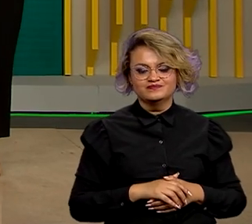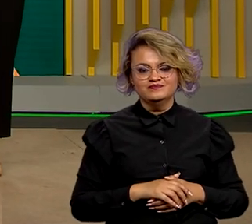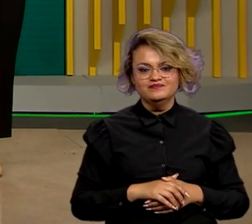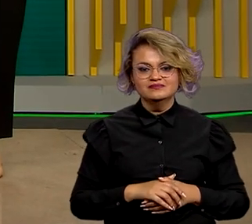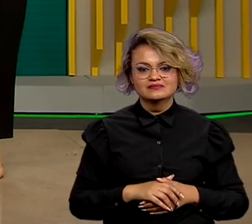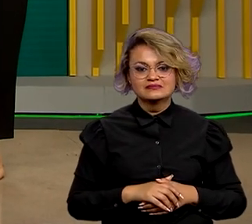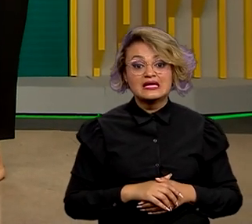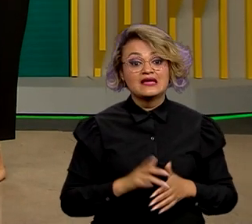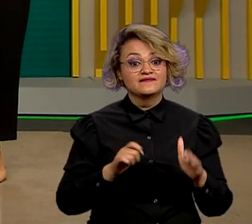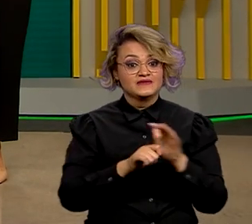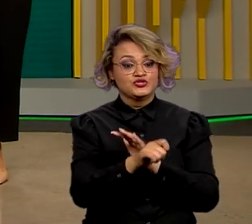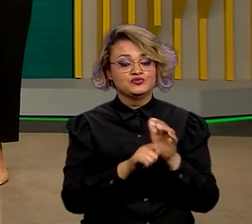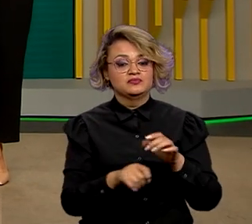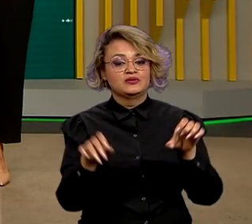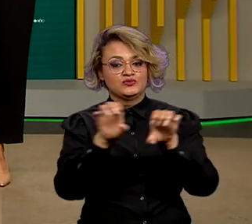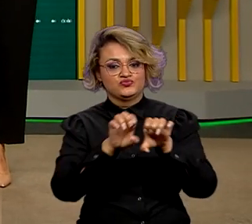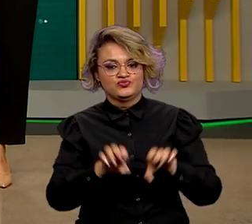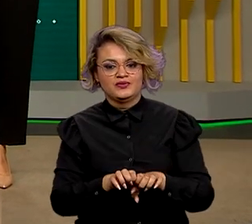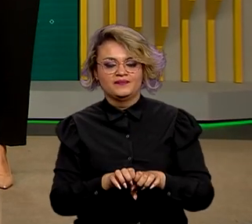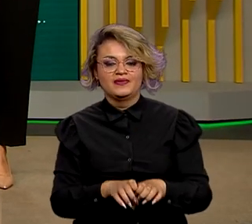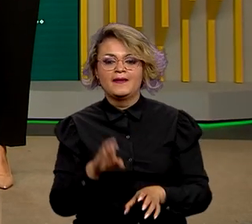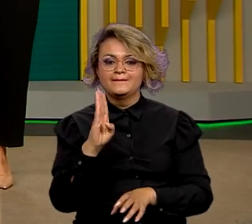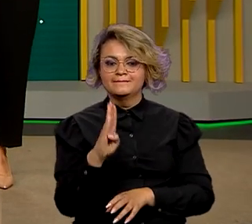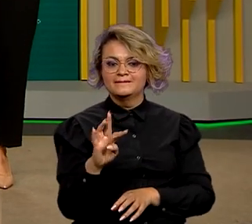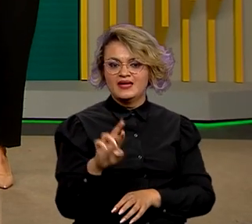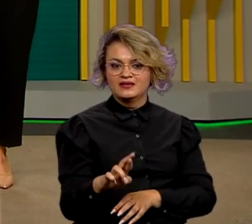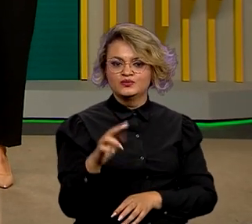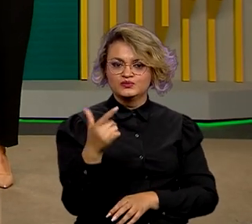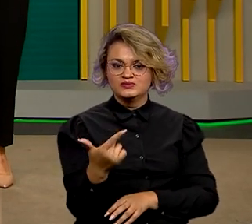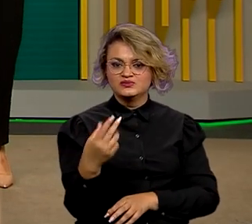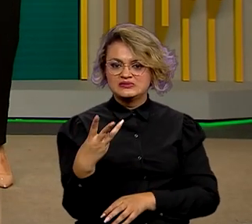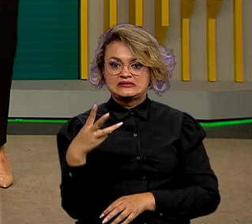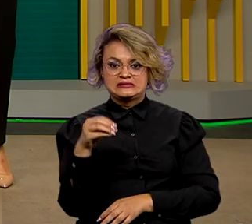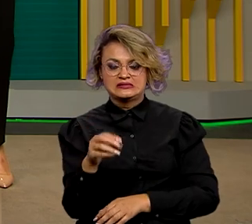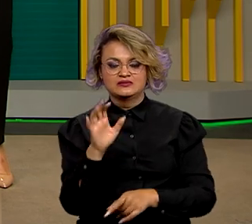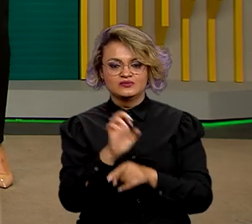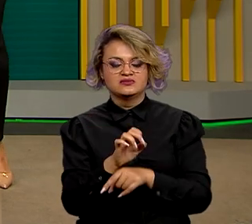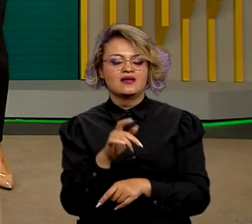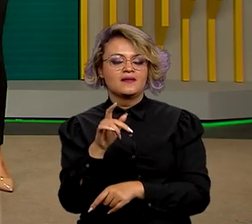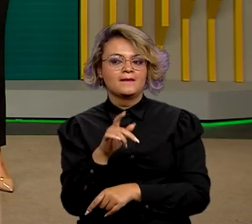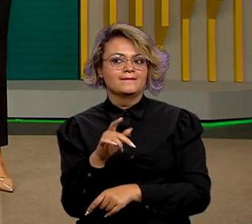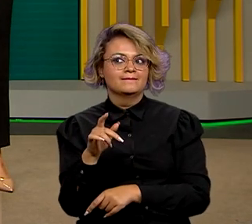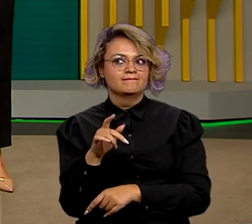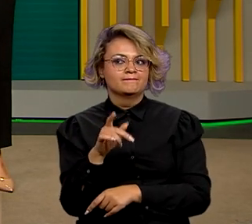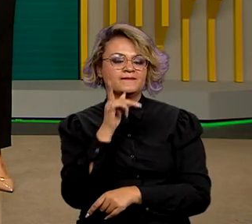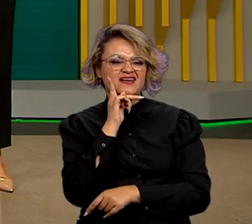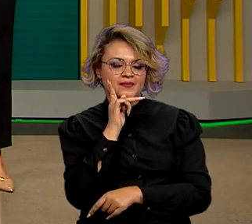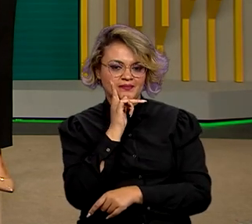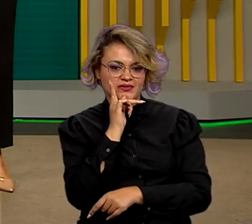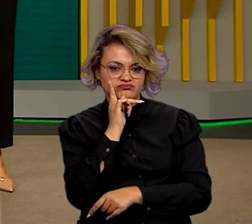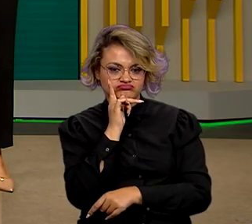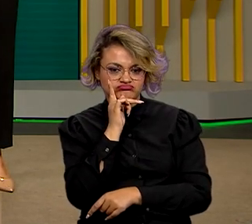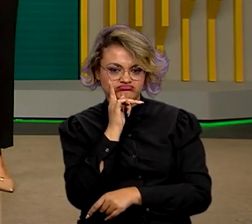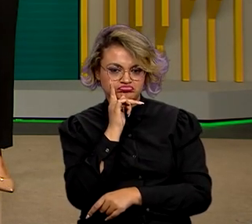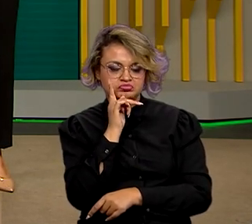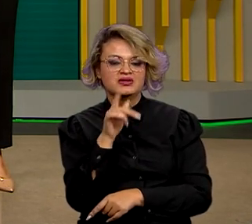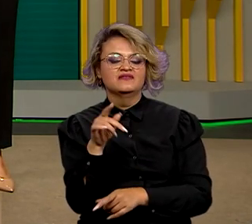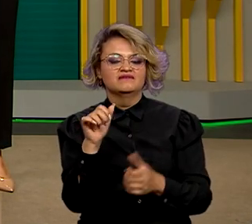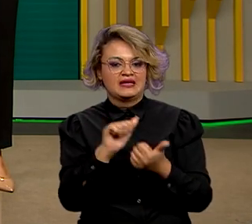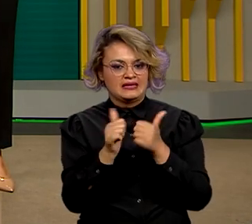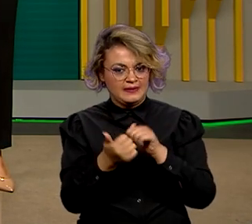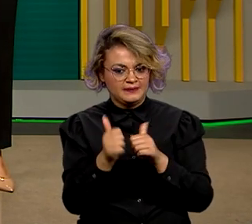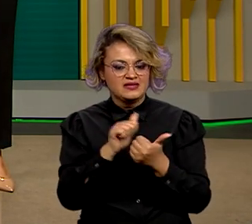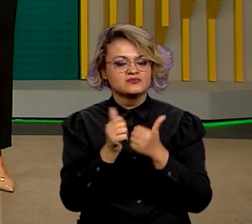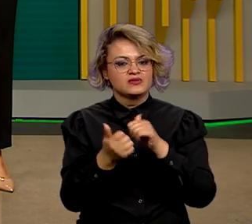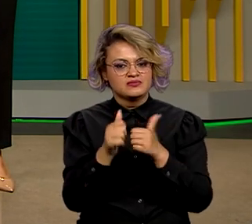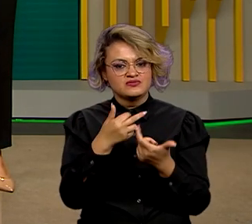Mais investimentos em infraestrutura, a BR-230 na Paraíba vai passar por novas adequações. A